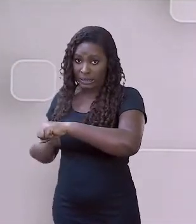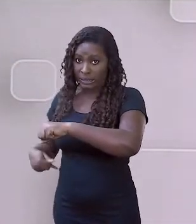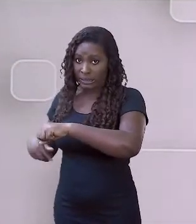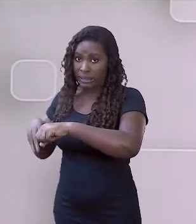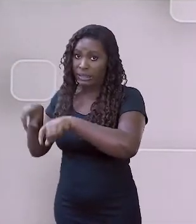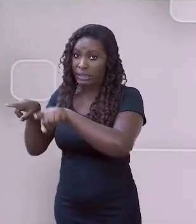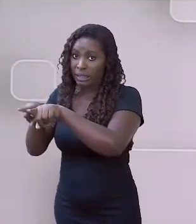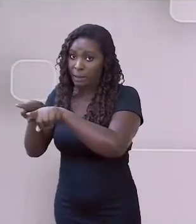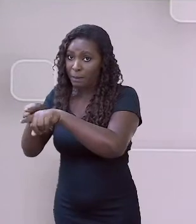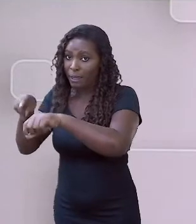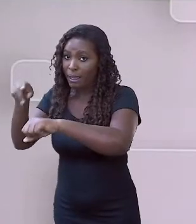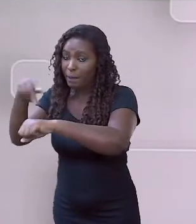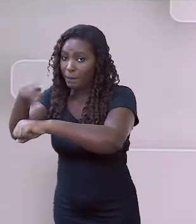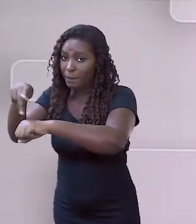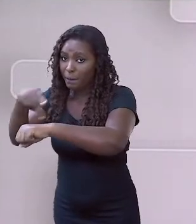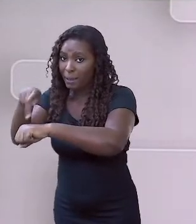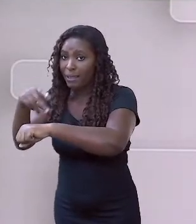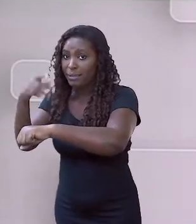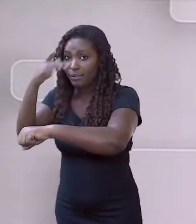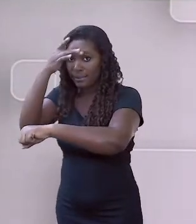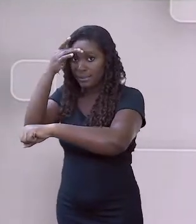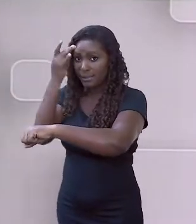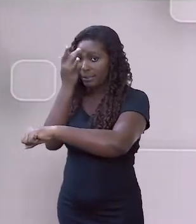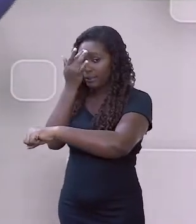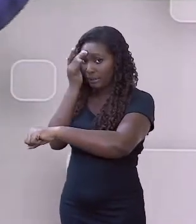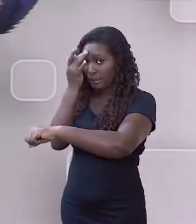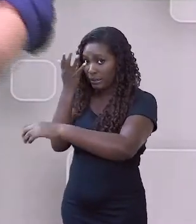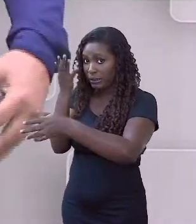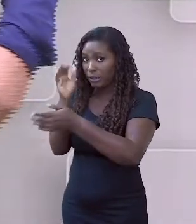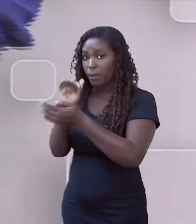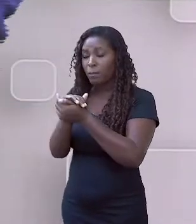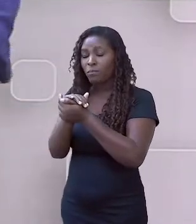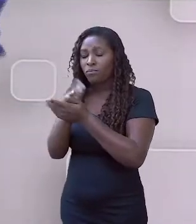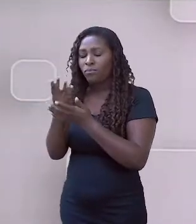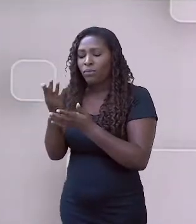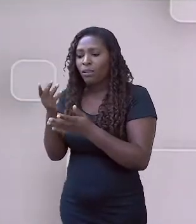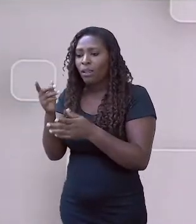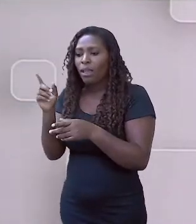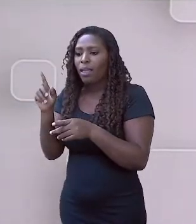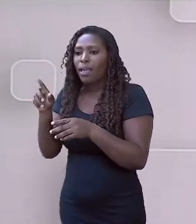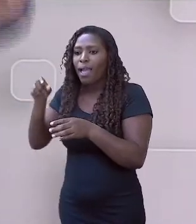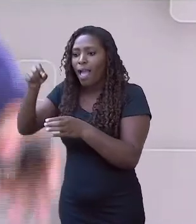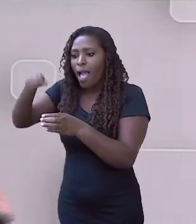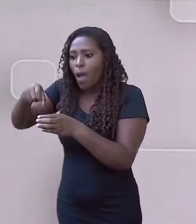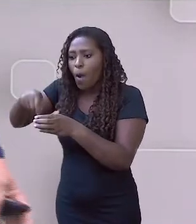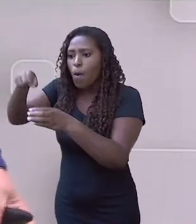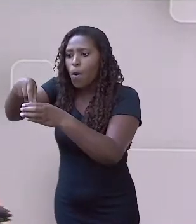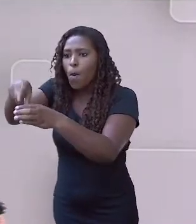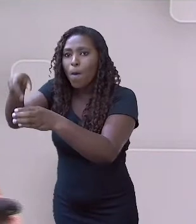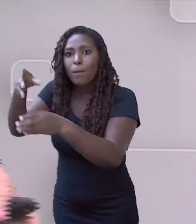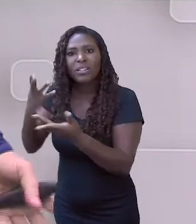Mecanizando a agricultura, o desemprego vai ser fantástico, para não dizer